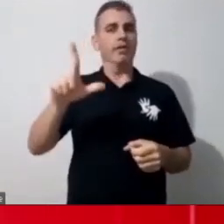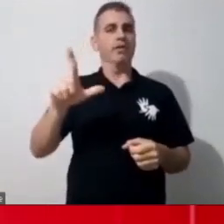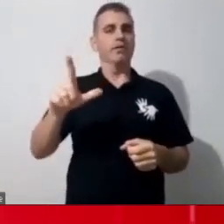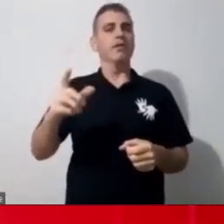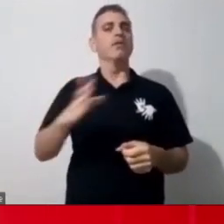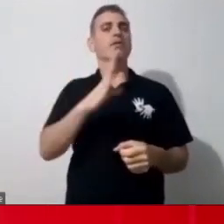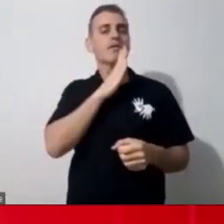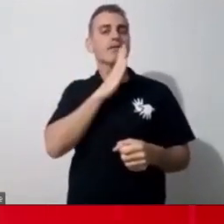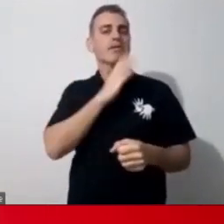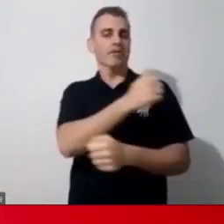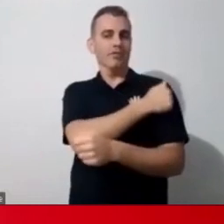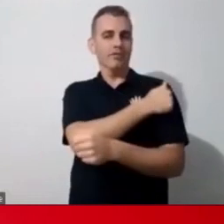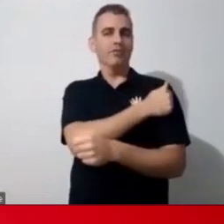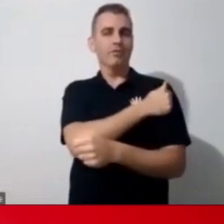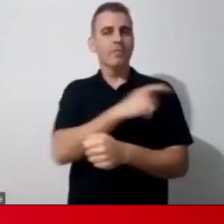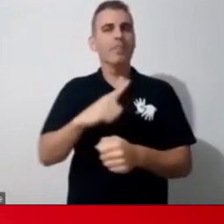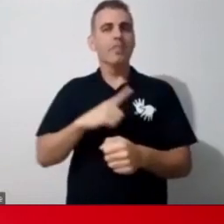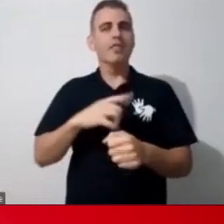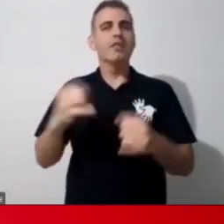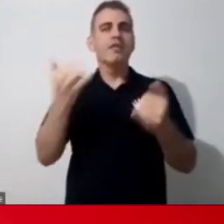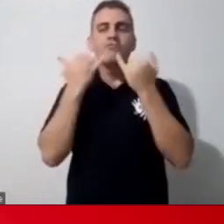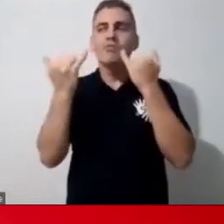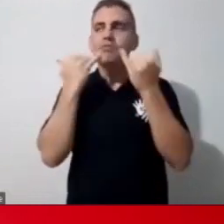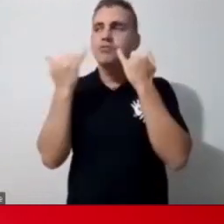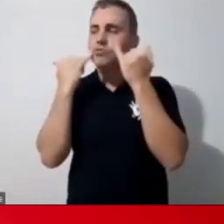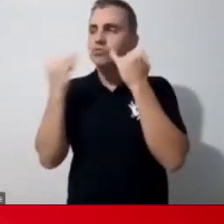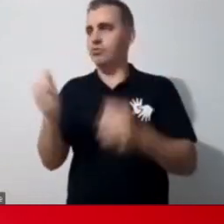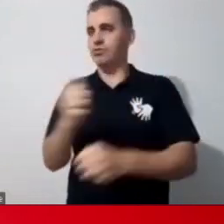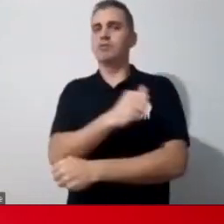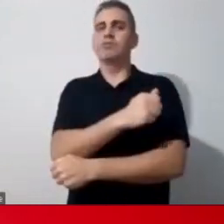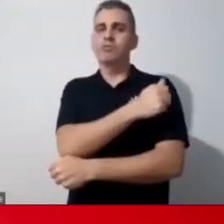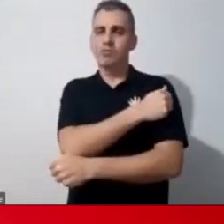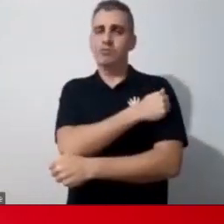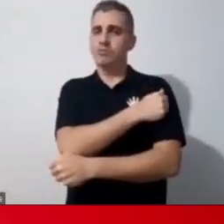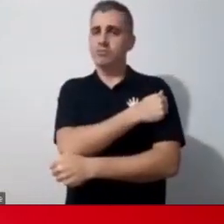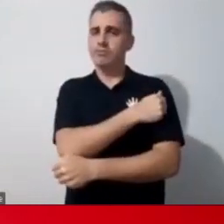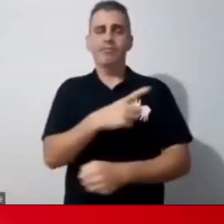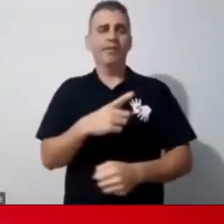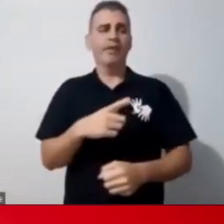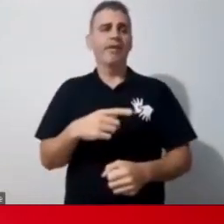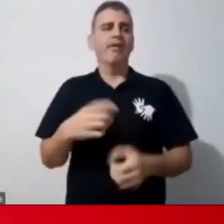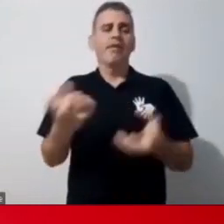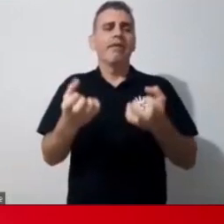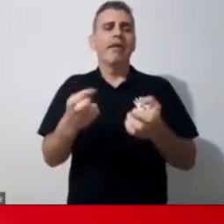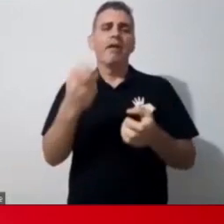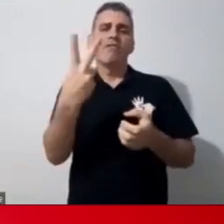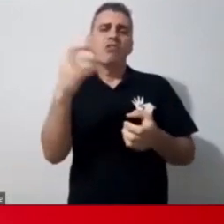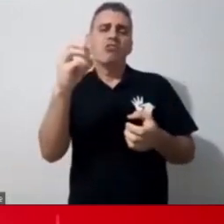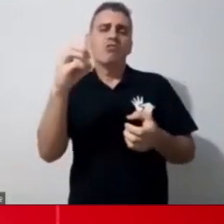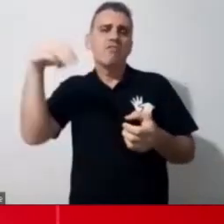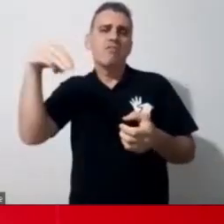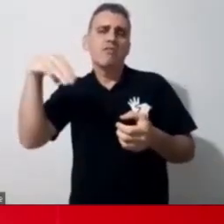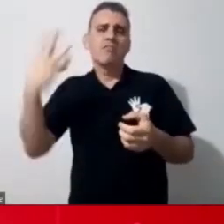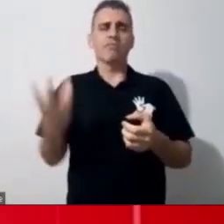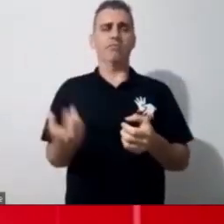informações dele, né? Não adianta eu querer lá que ele fique 20 minutos assistindo um vídeo ou realizando uma atividade se ele não fica nem